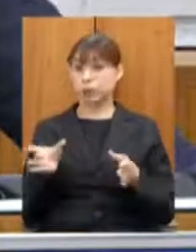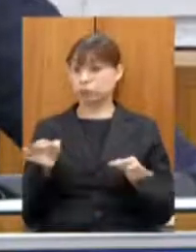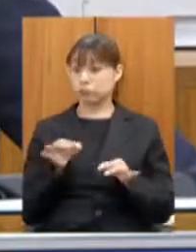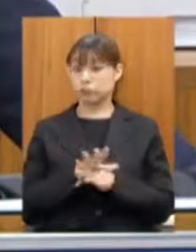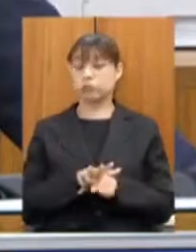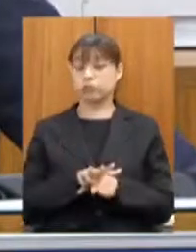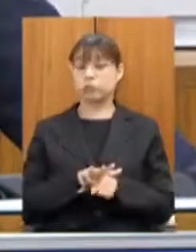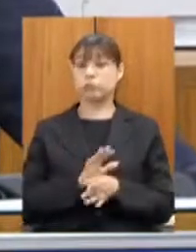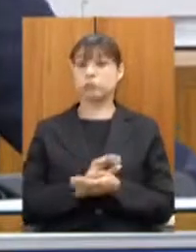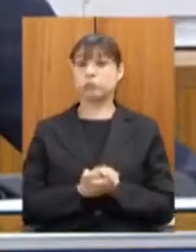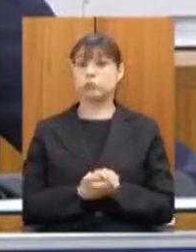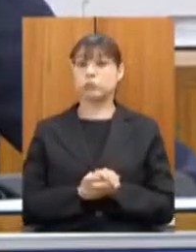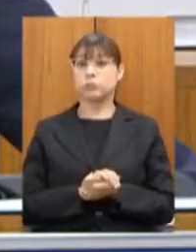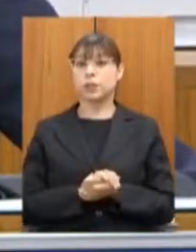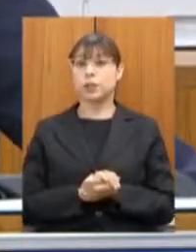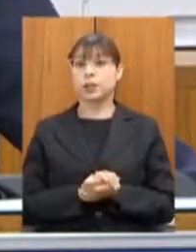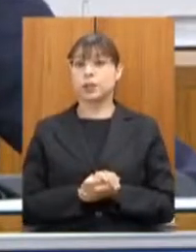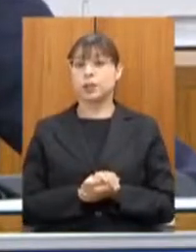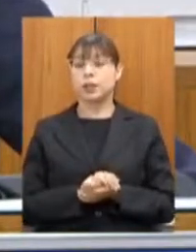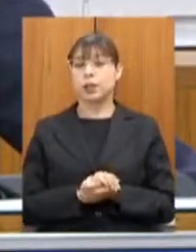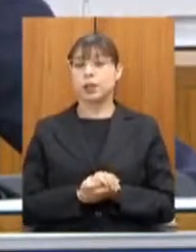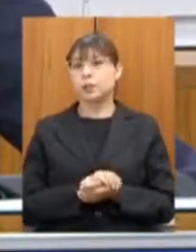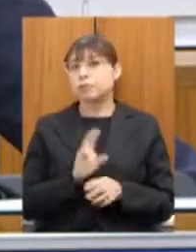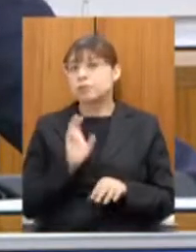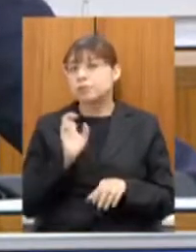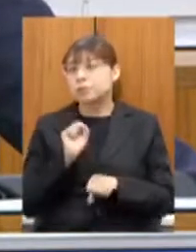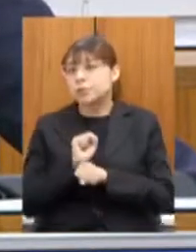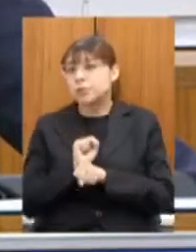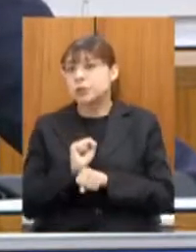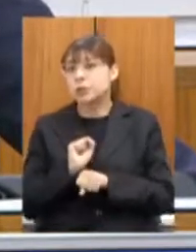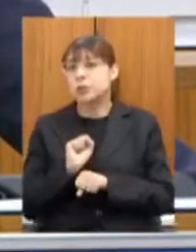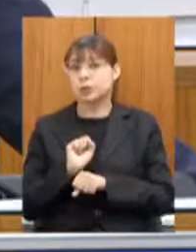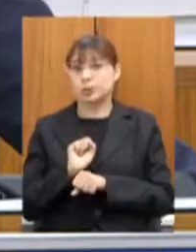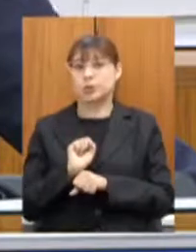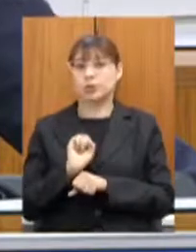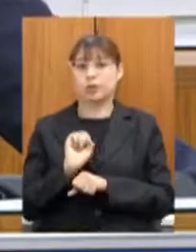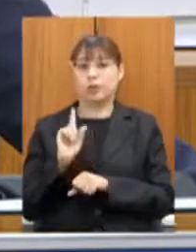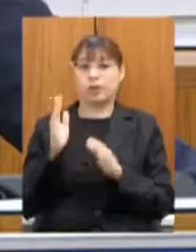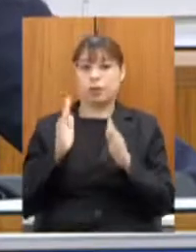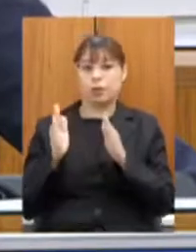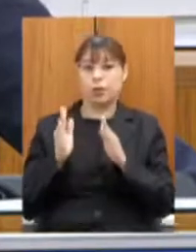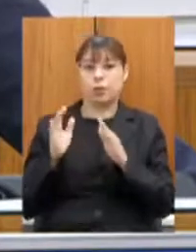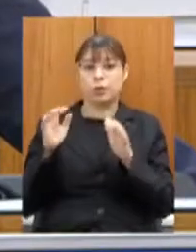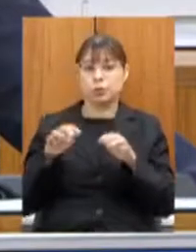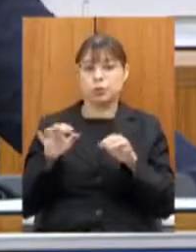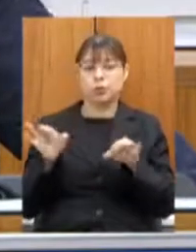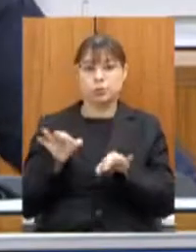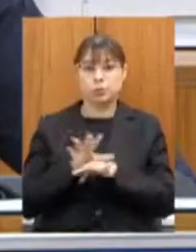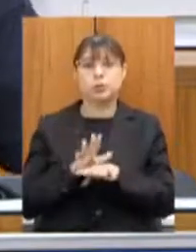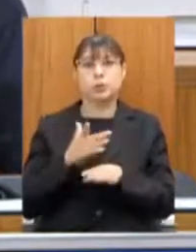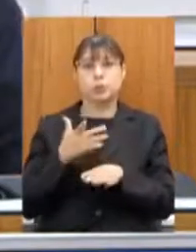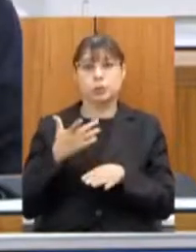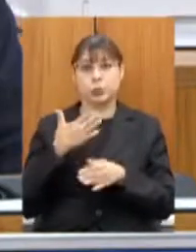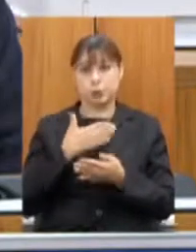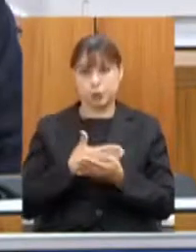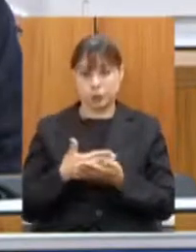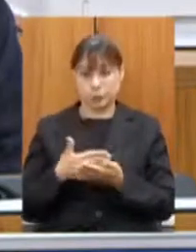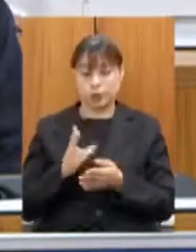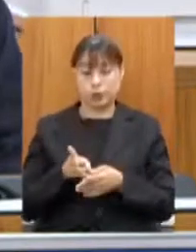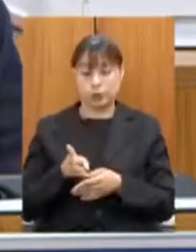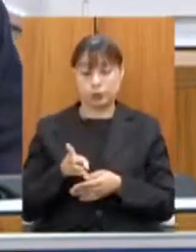aqui agora estamos contando com as chuvas que acabem para que a gente possa iniciar esse importante trabalho